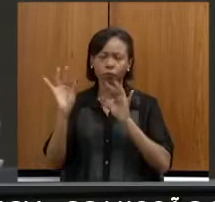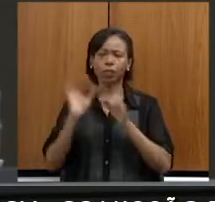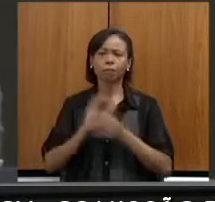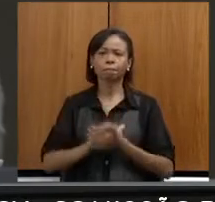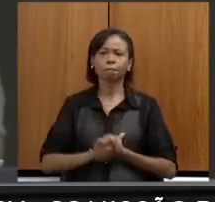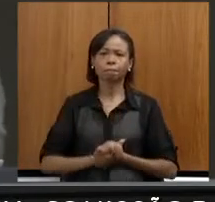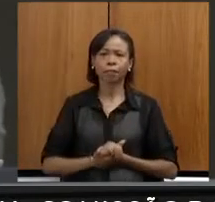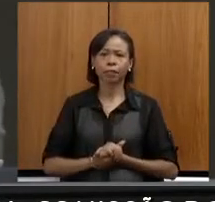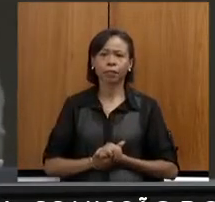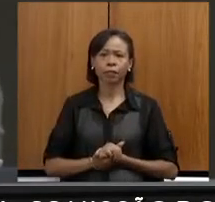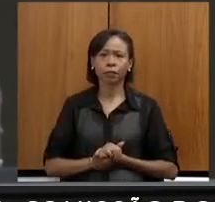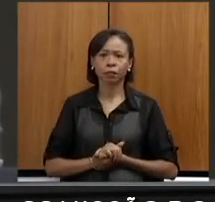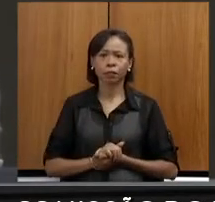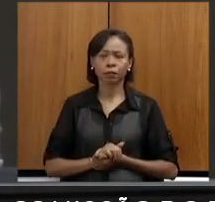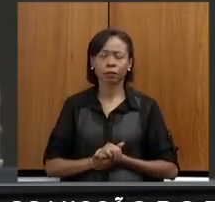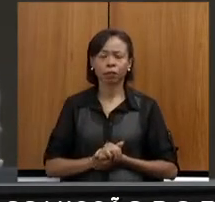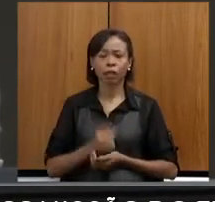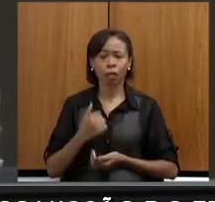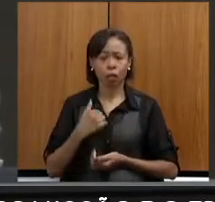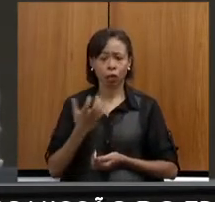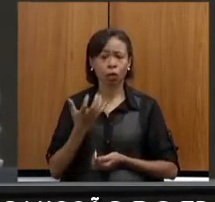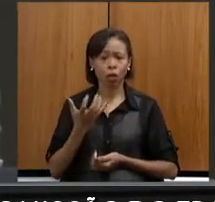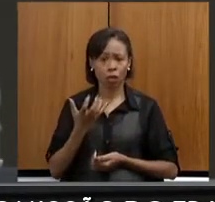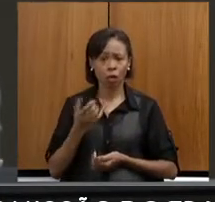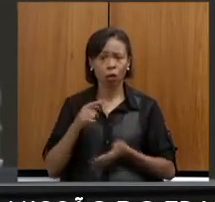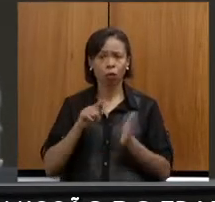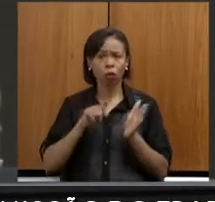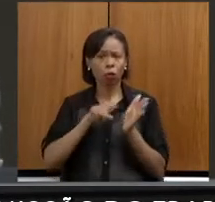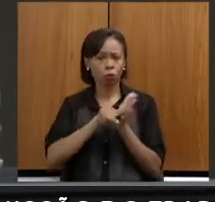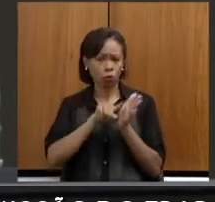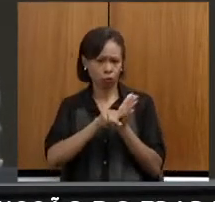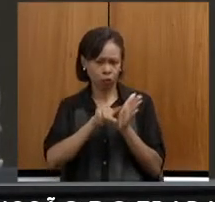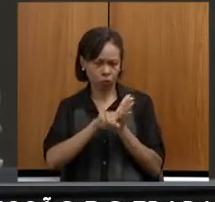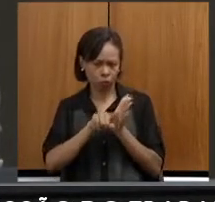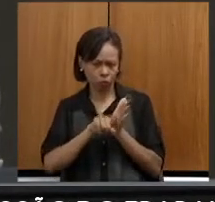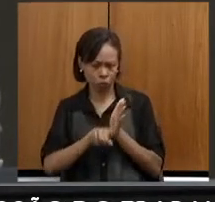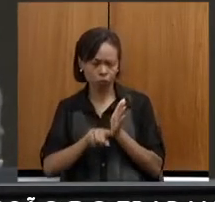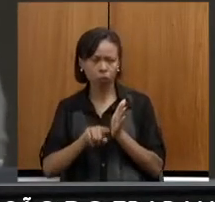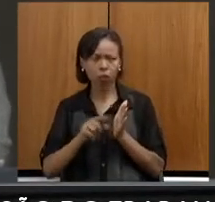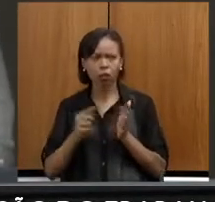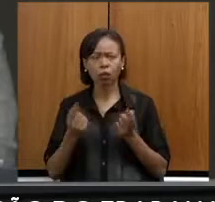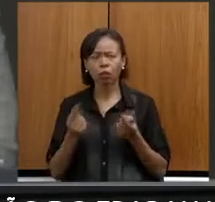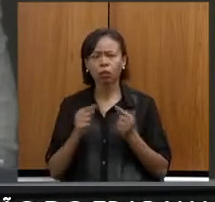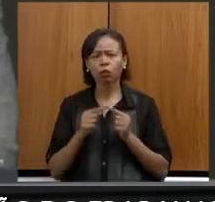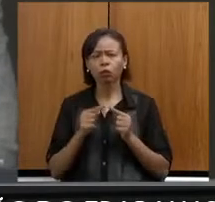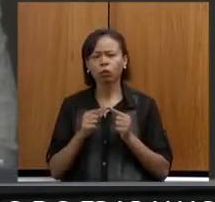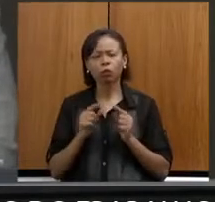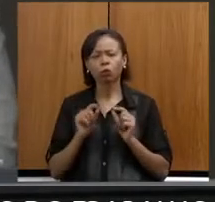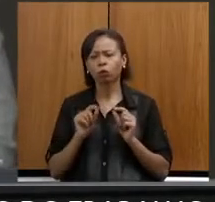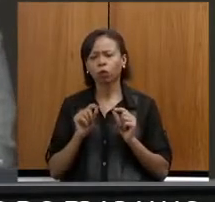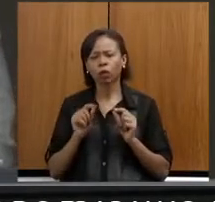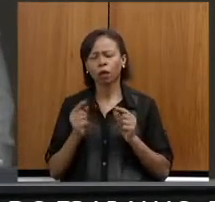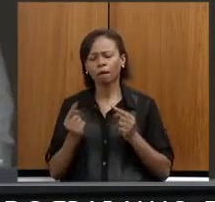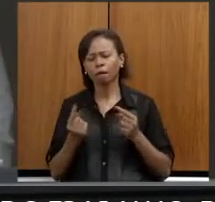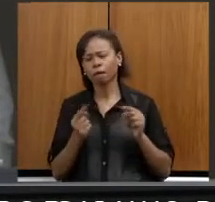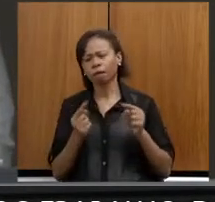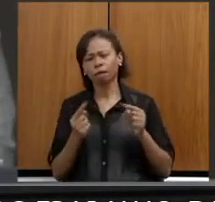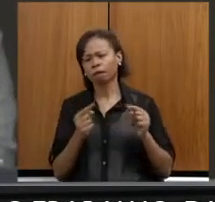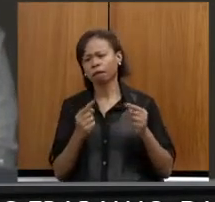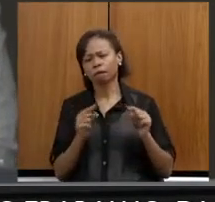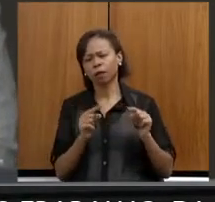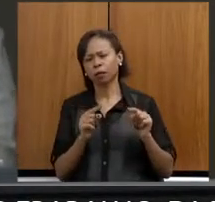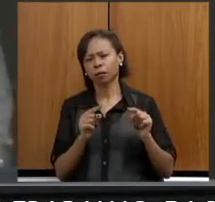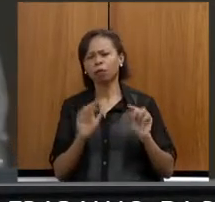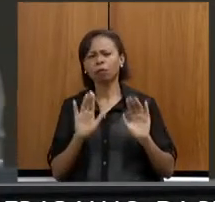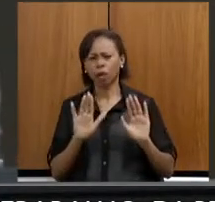Secretária, eu quero fazer algumas perguntas, mas até mesmo no sentido de provocar como uma forma de